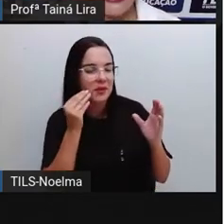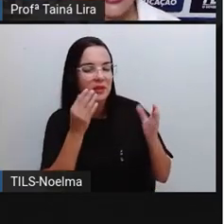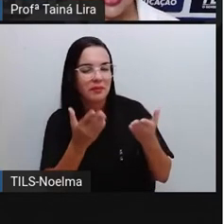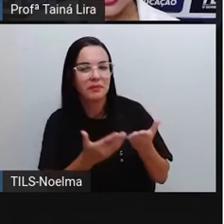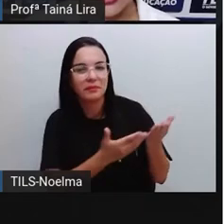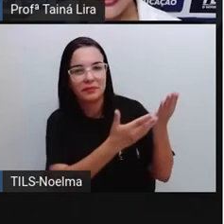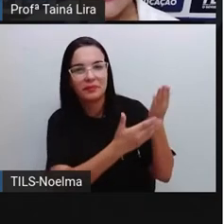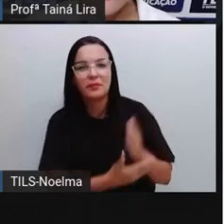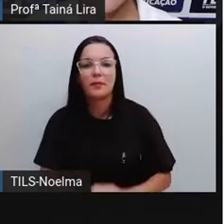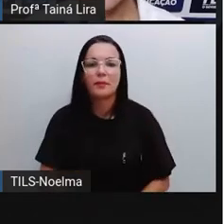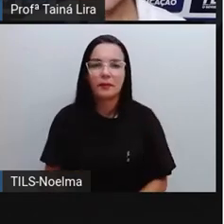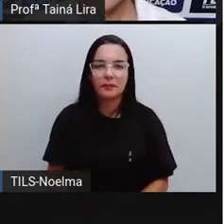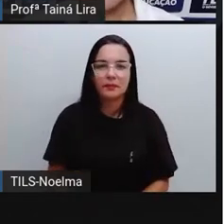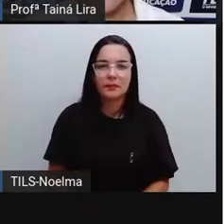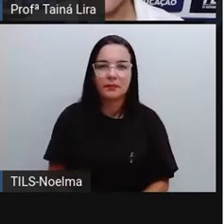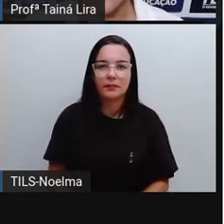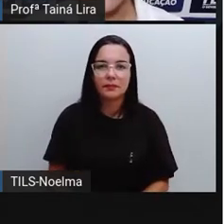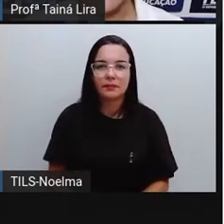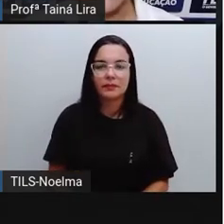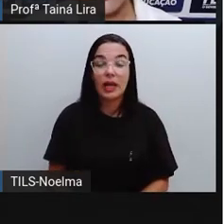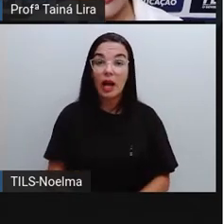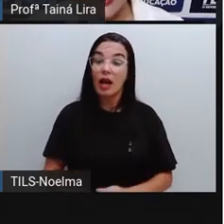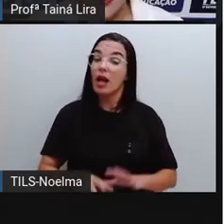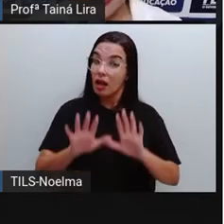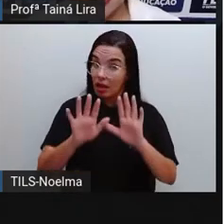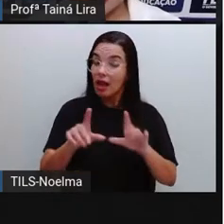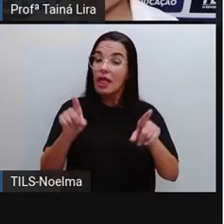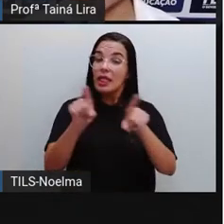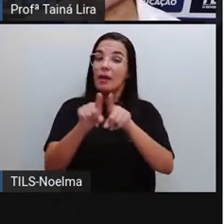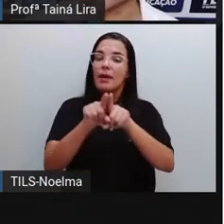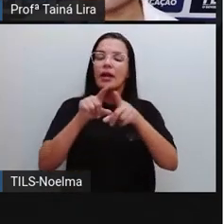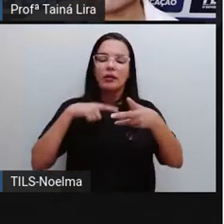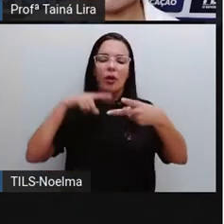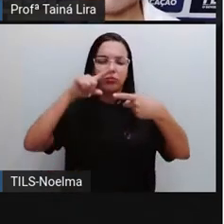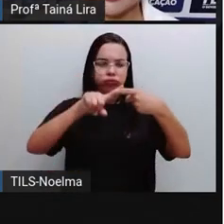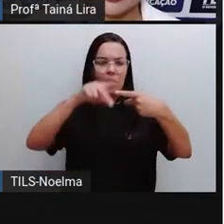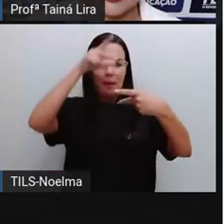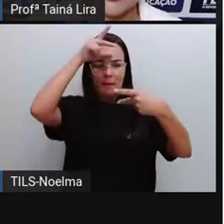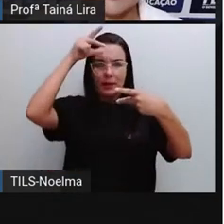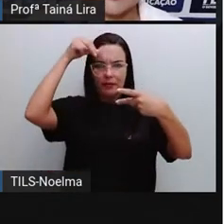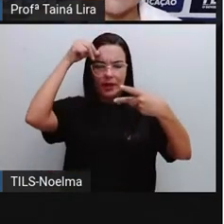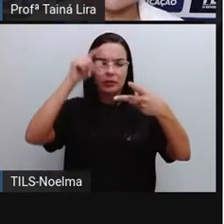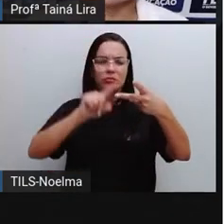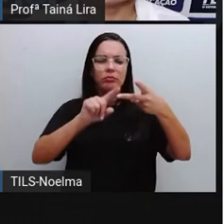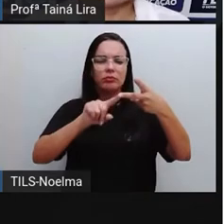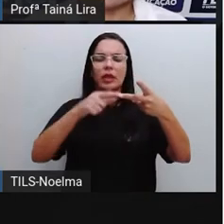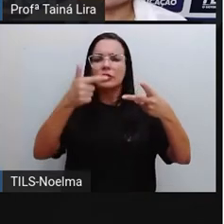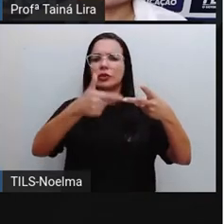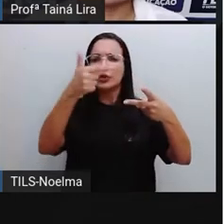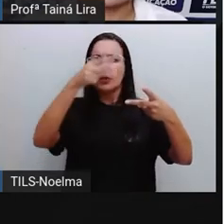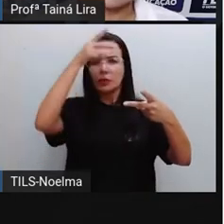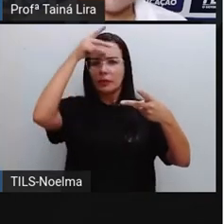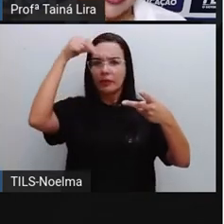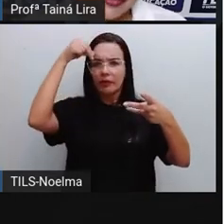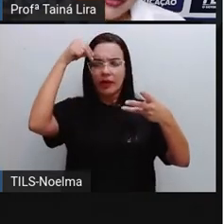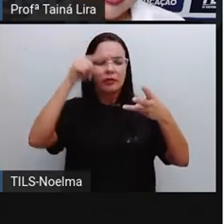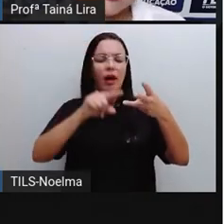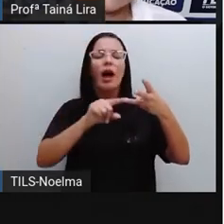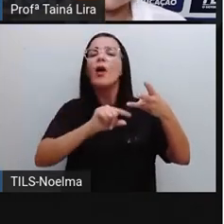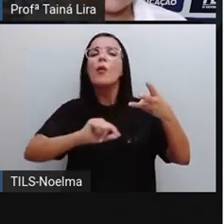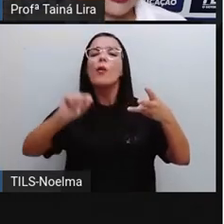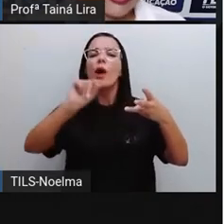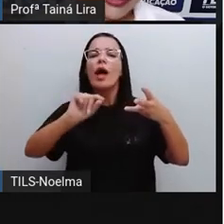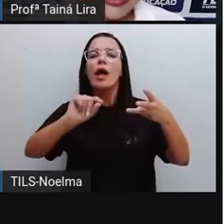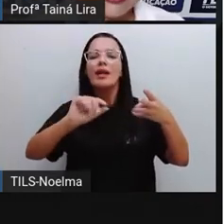mais pra frente, tá? Bom, além do vice-prefeito, o prefeito, ele tem os secretários